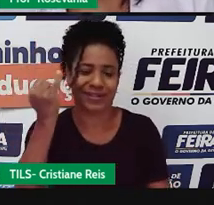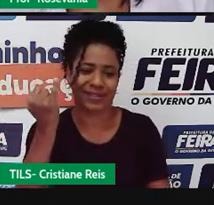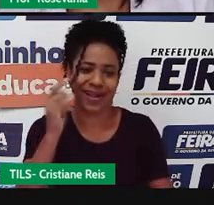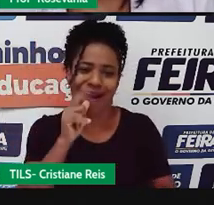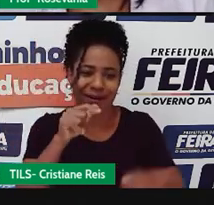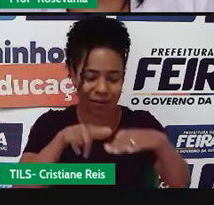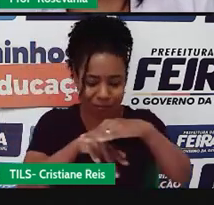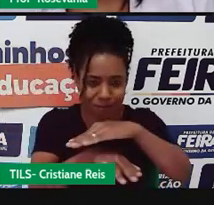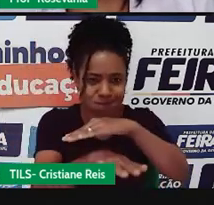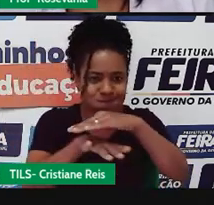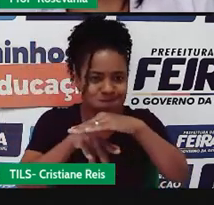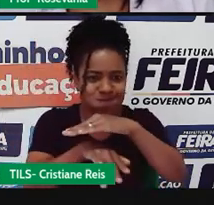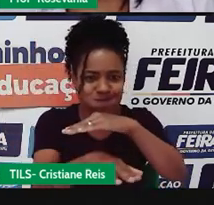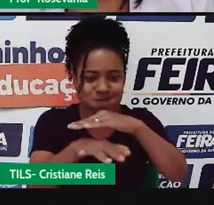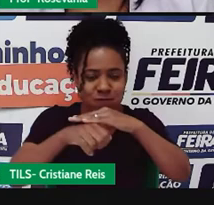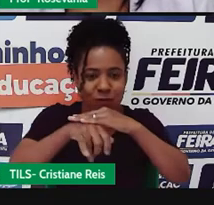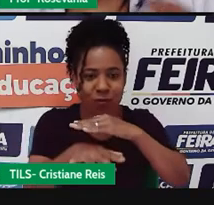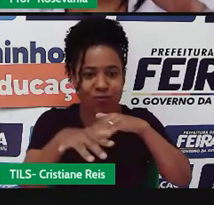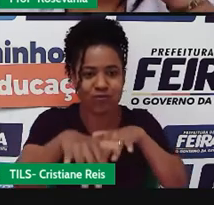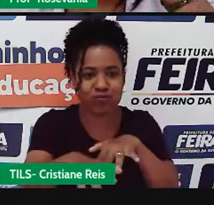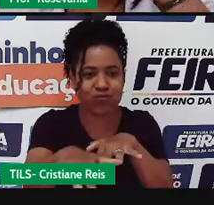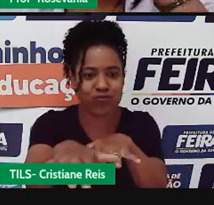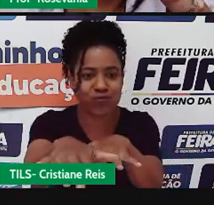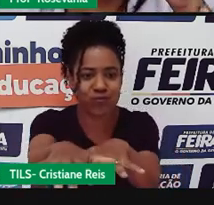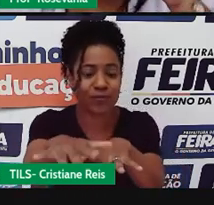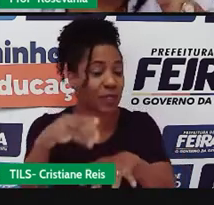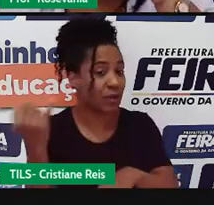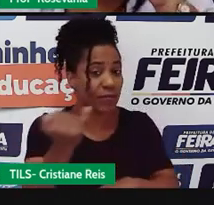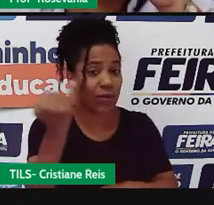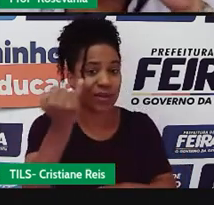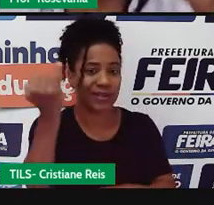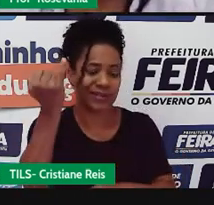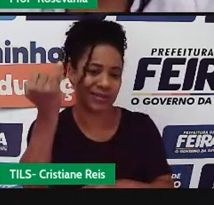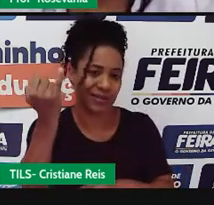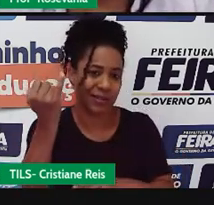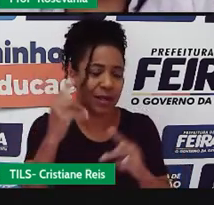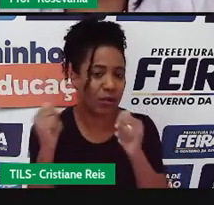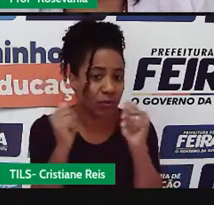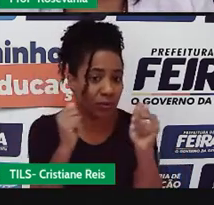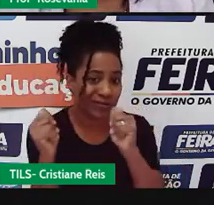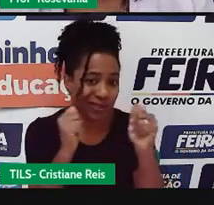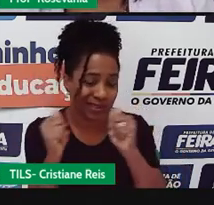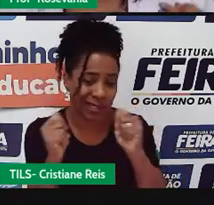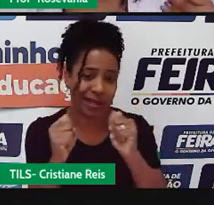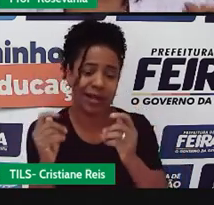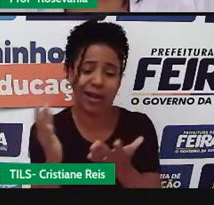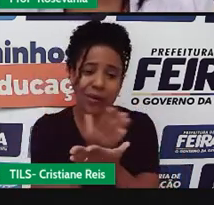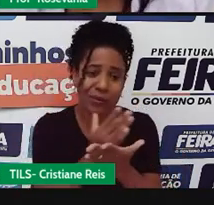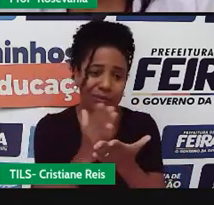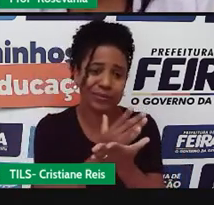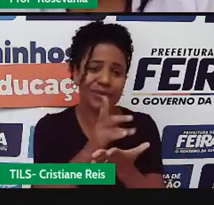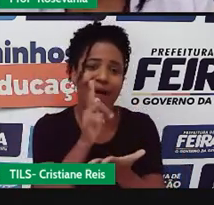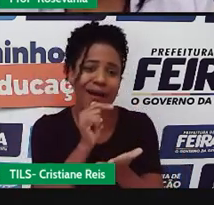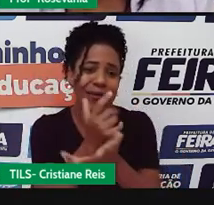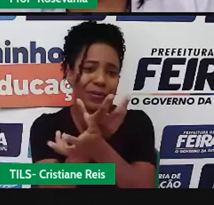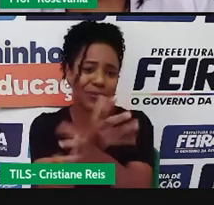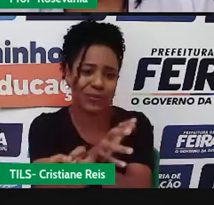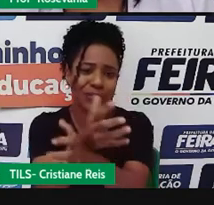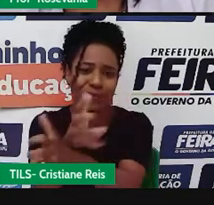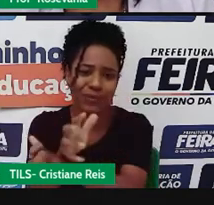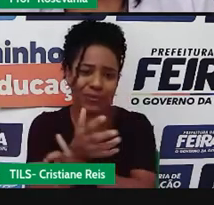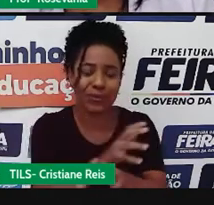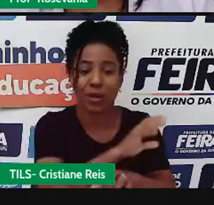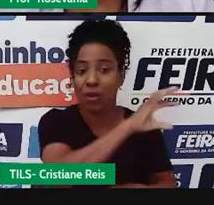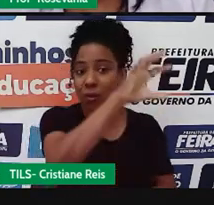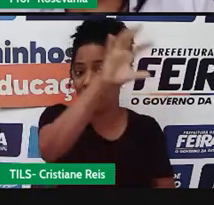aquíferos que a gente precisa mesmo, né, pra que não tenha a gente passando necessidade de água como a gente tem em várias regiões, em vários